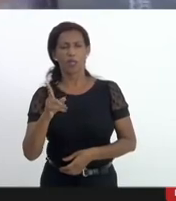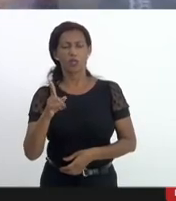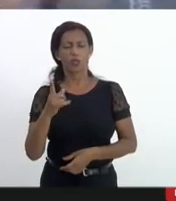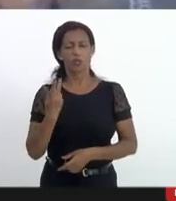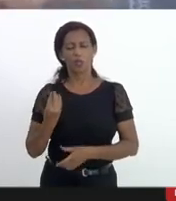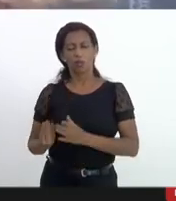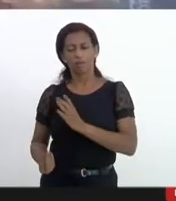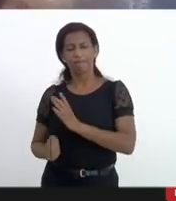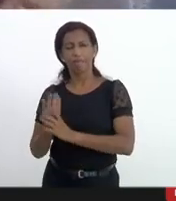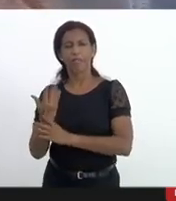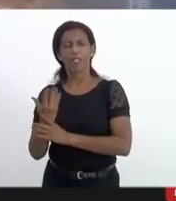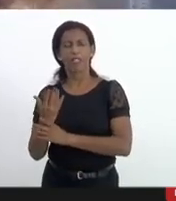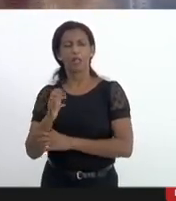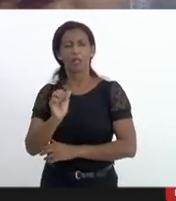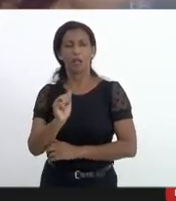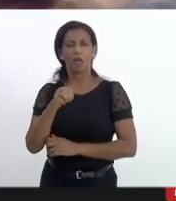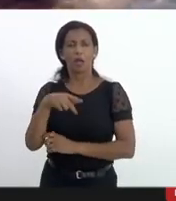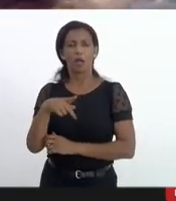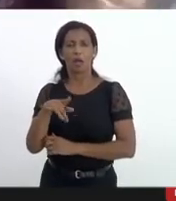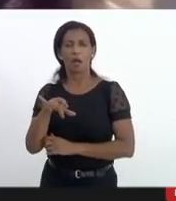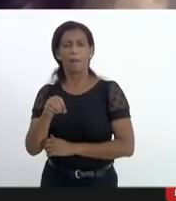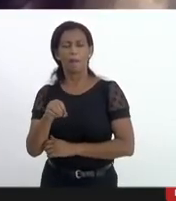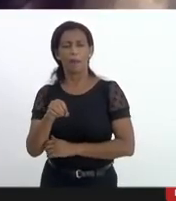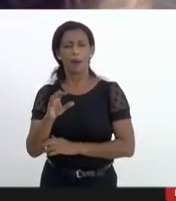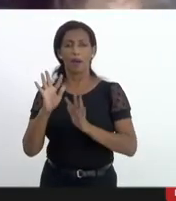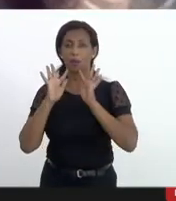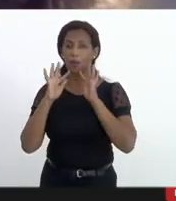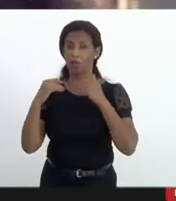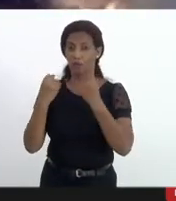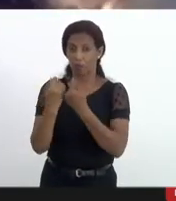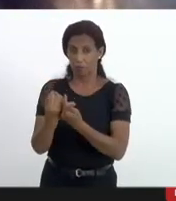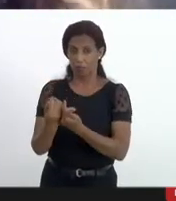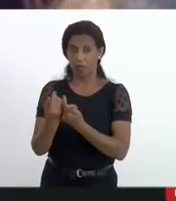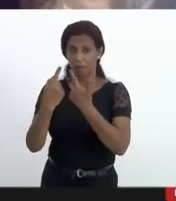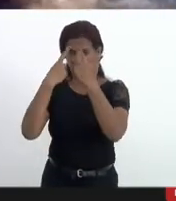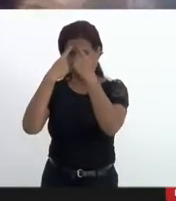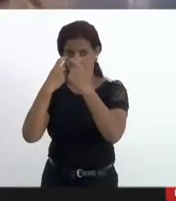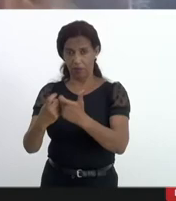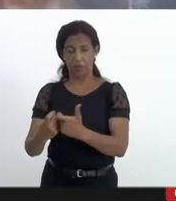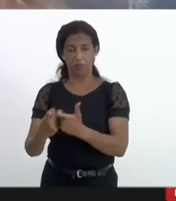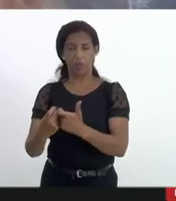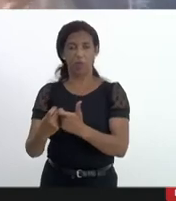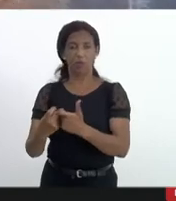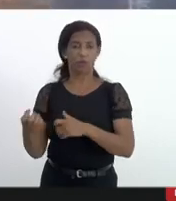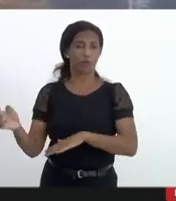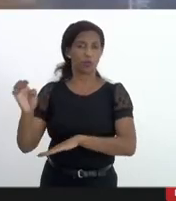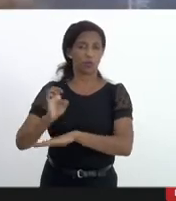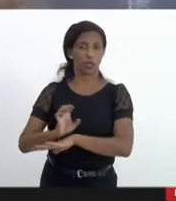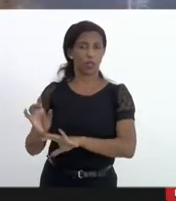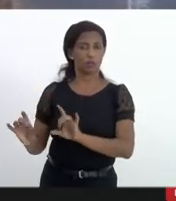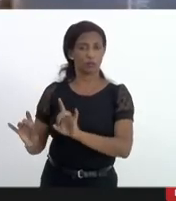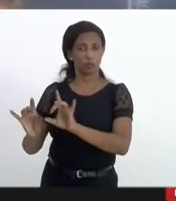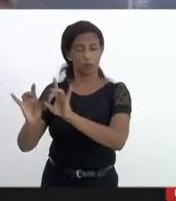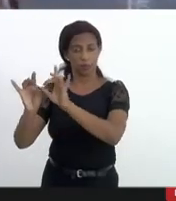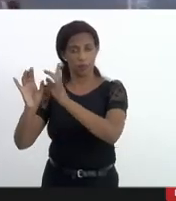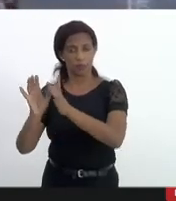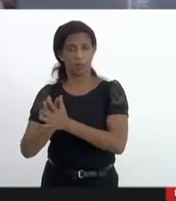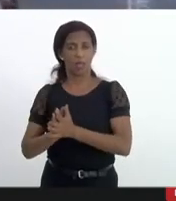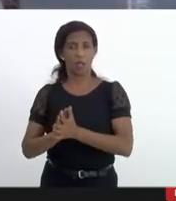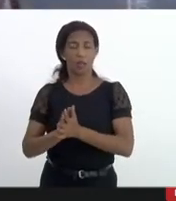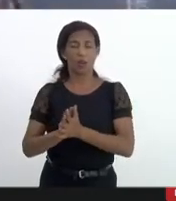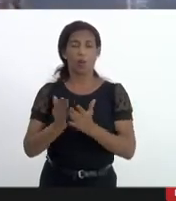prevenção e amparo também aos familiares vítimas de violência do Estado em especial com foco nesse atendimento